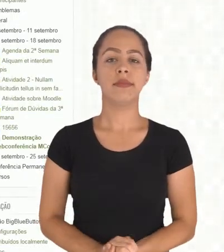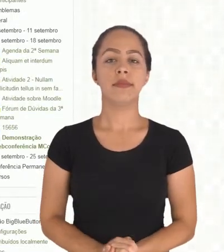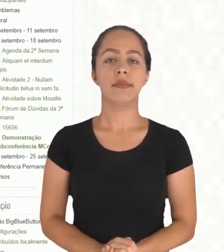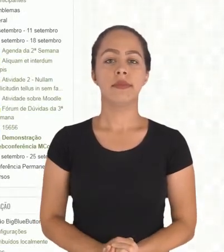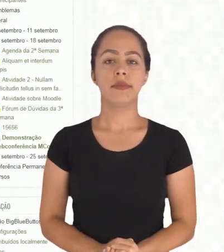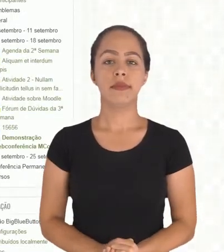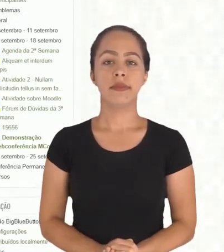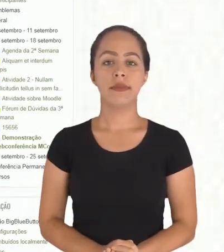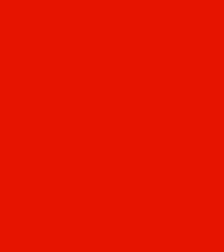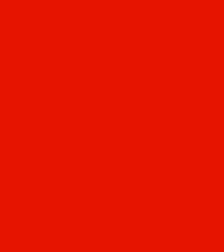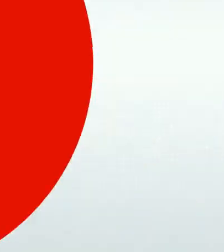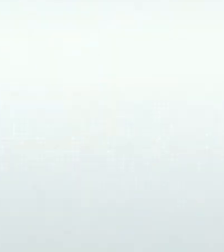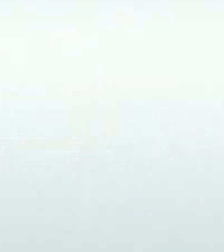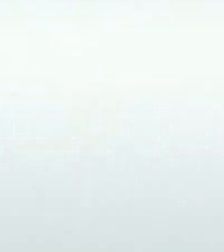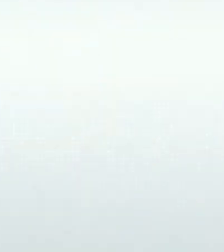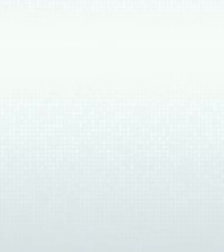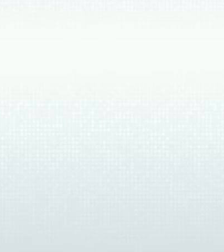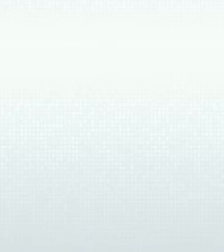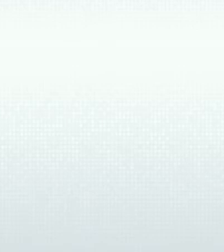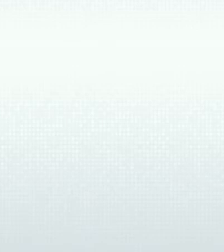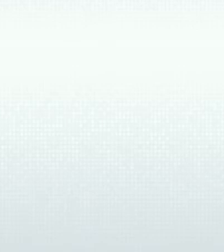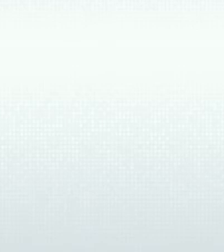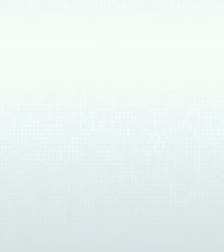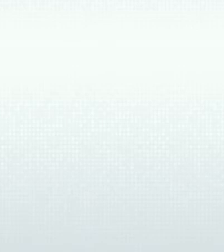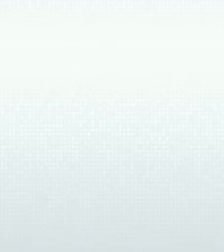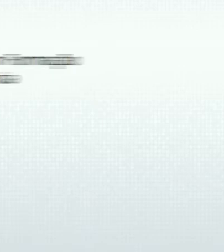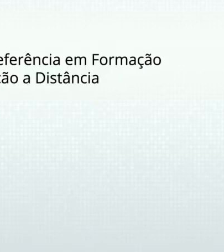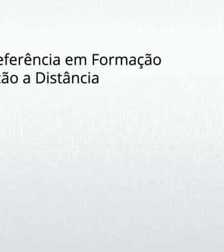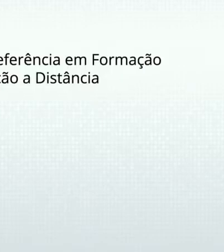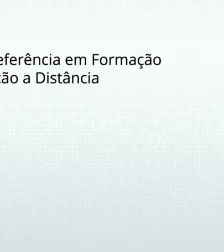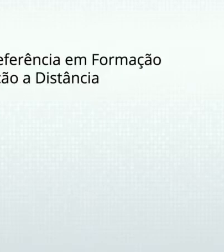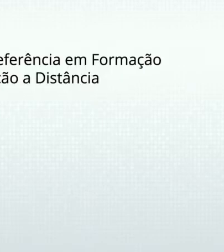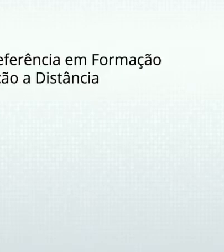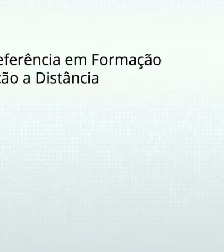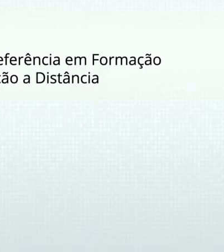agora já